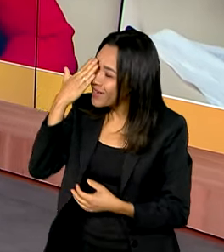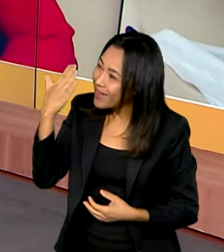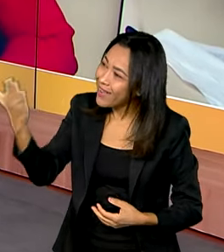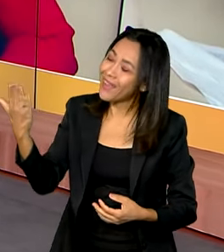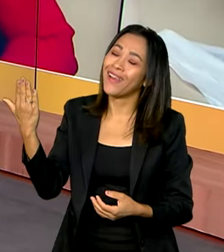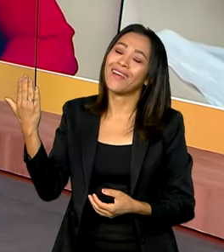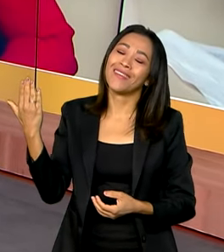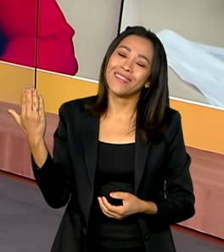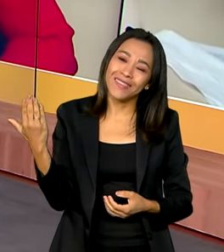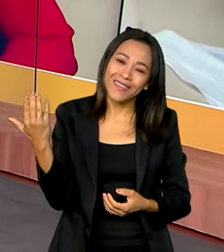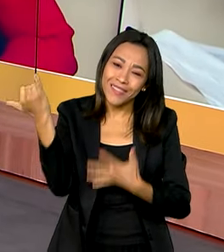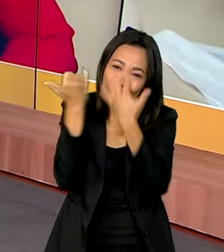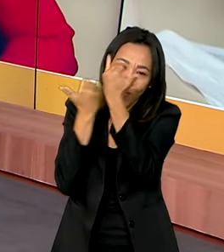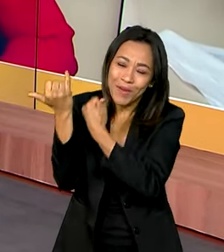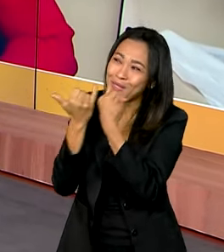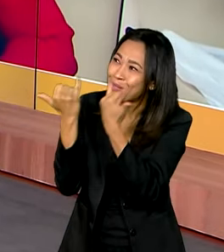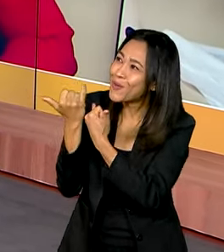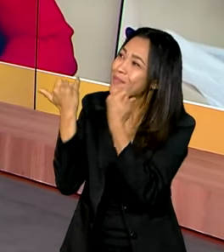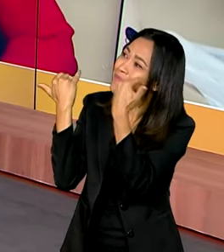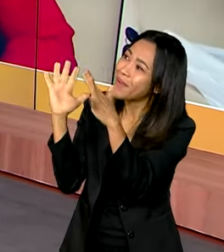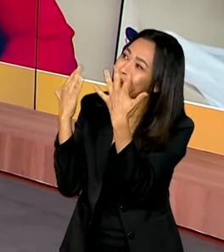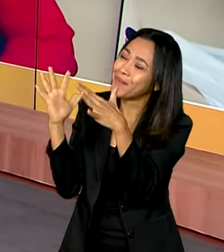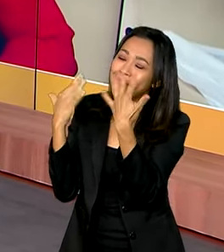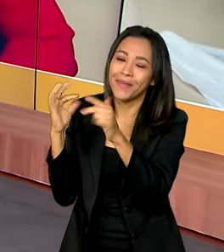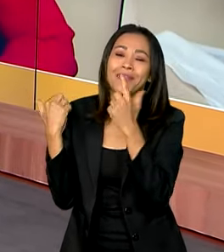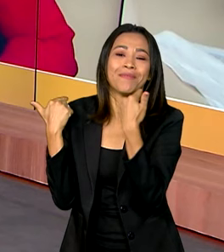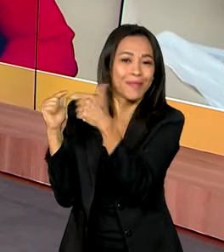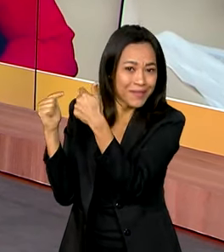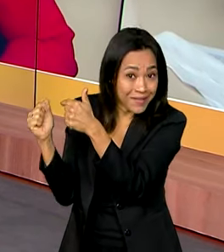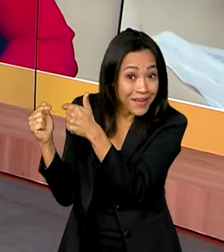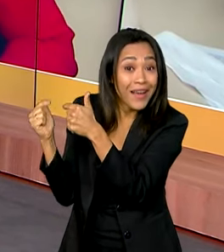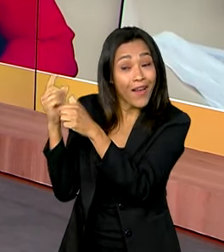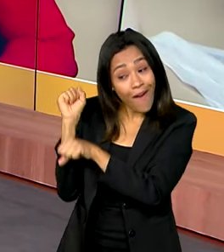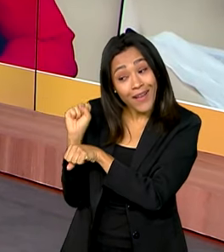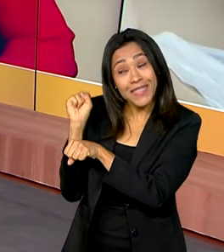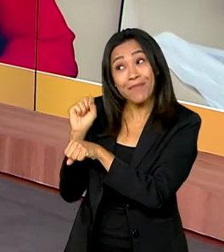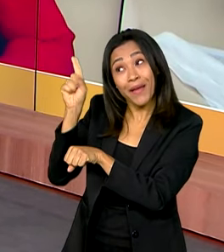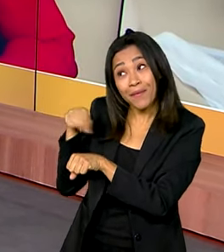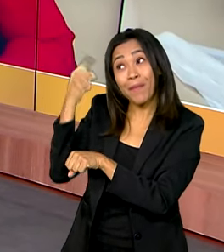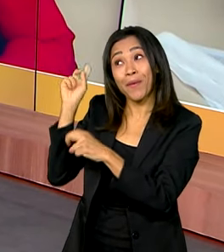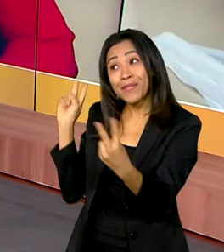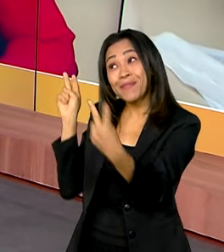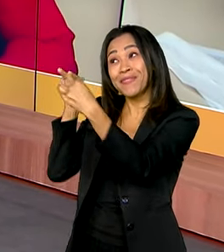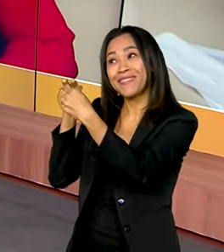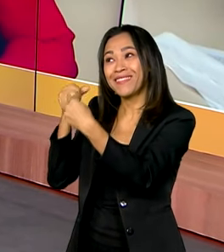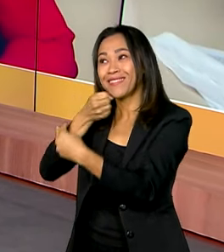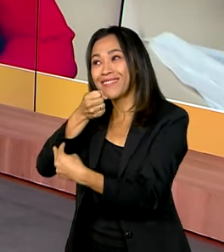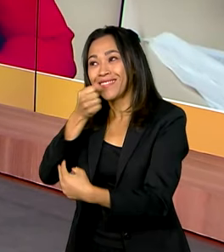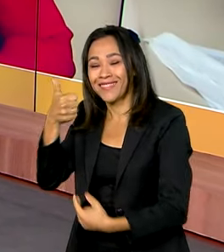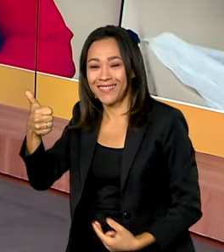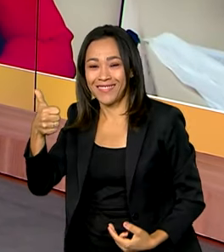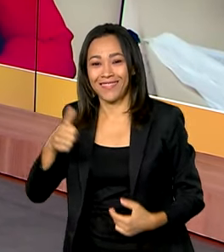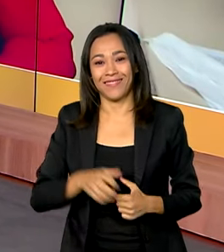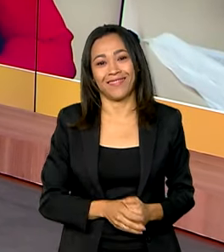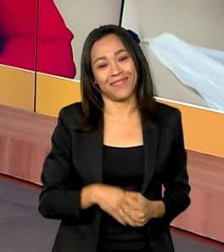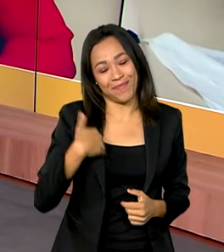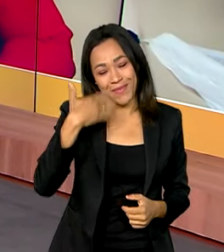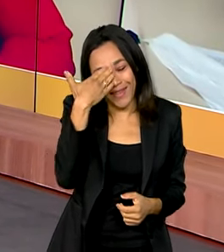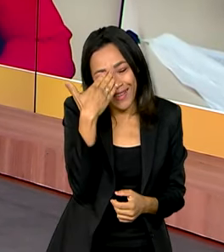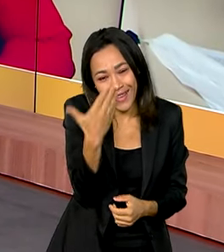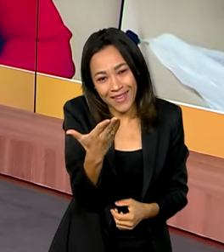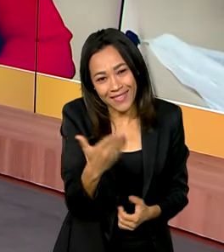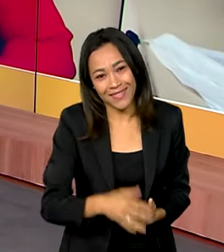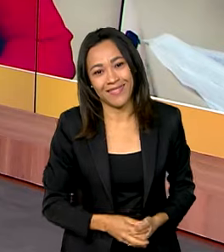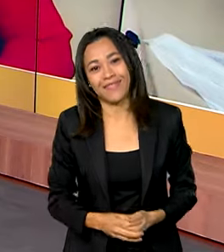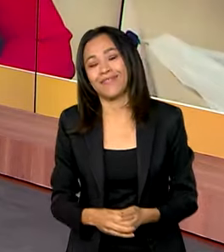imensamente as informações, parabenizo pelo trabalho e aguardo a senhora numa próxima oportunidade. Muito obrigada,